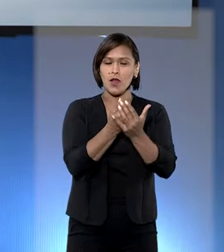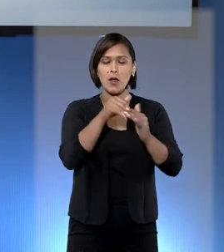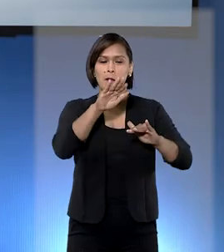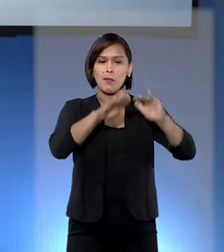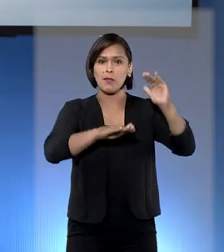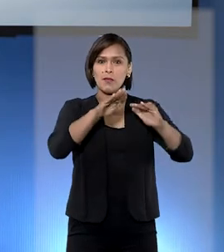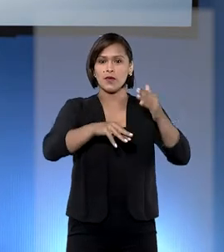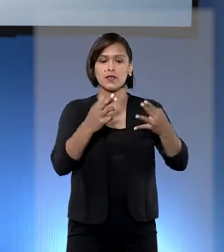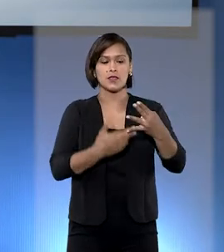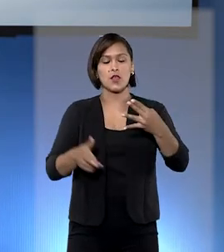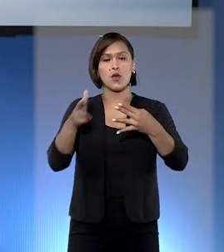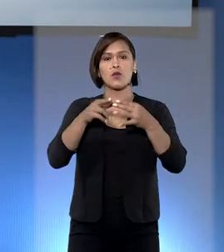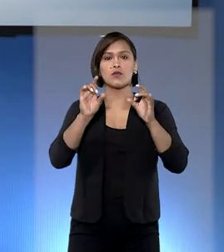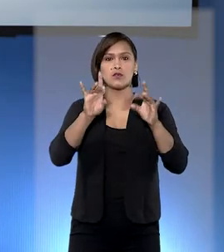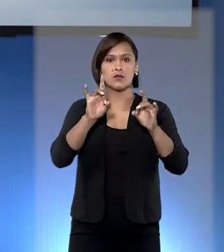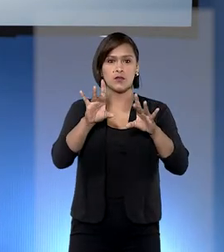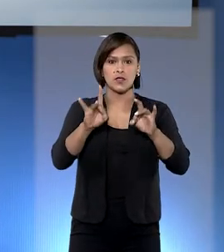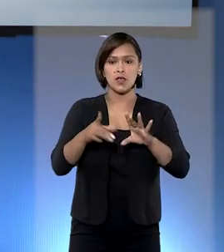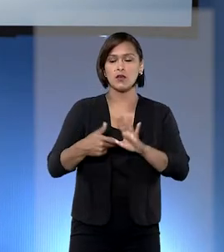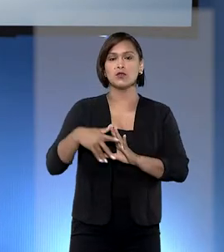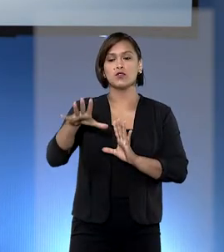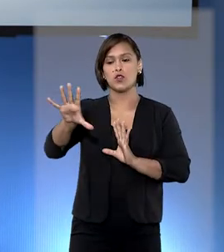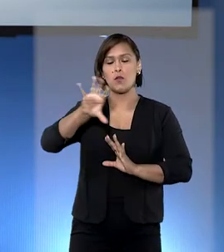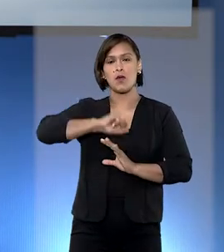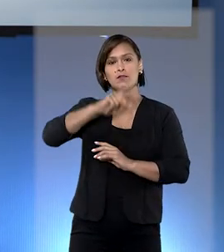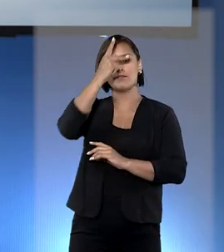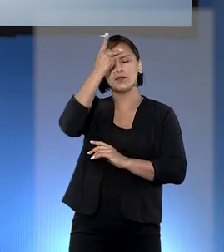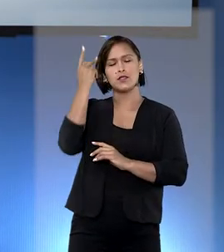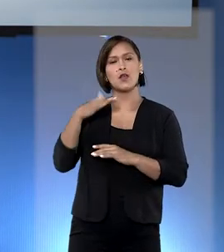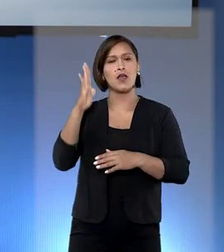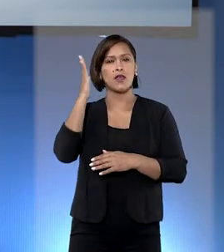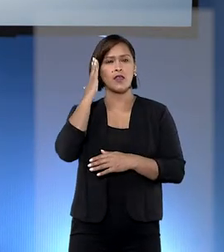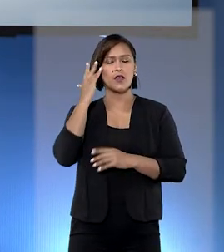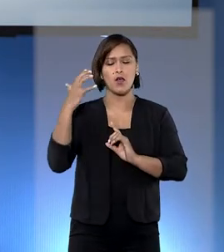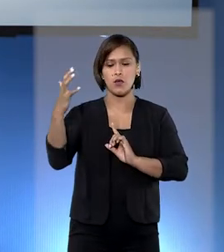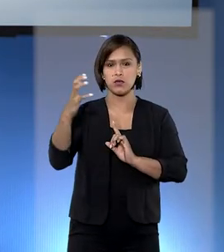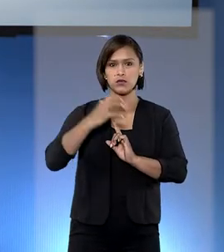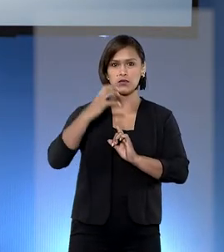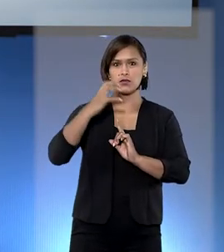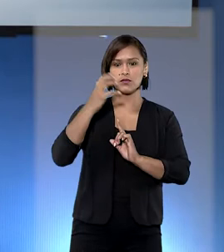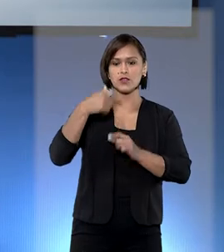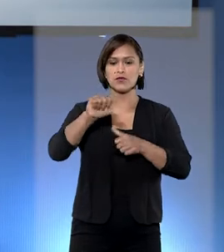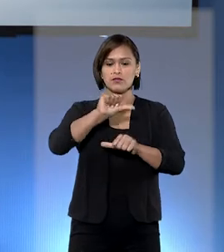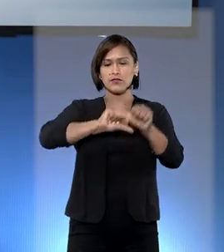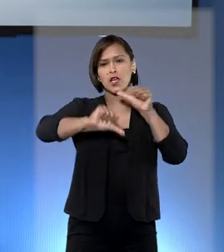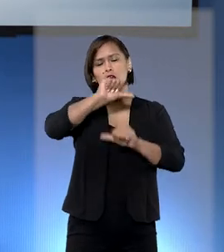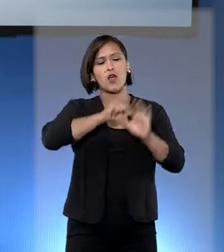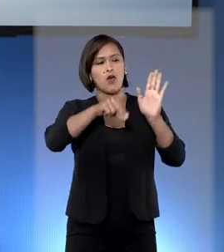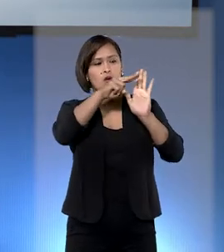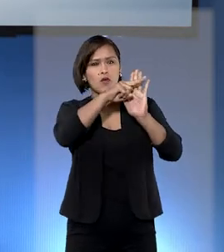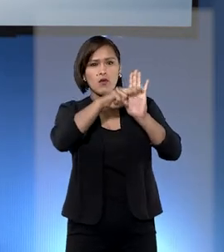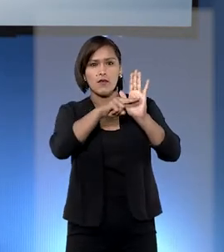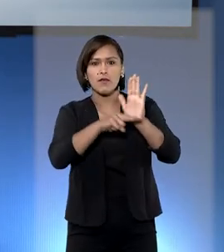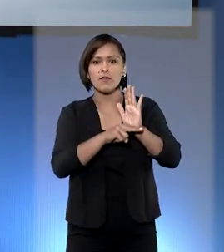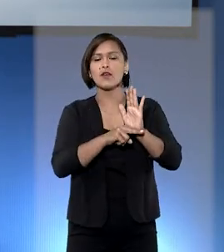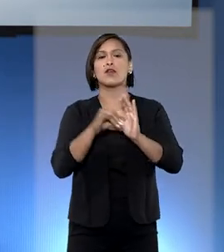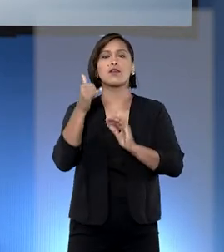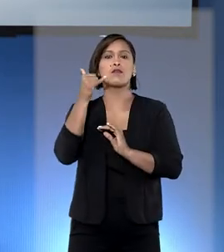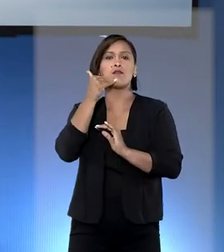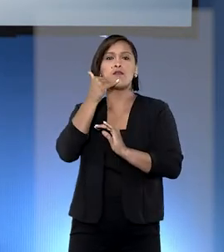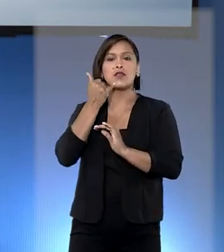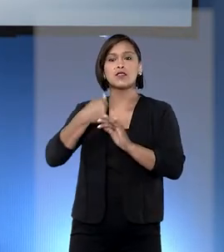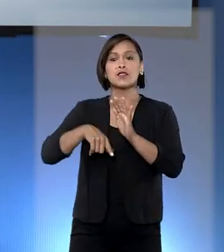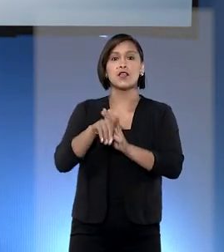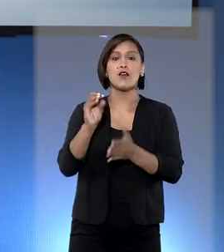parcialmente recurso especial de uma consumidora e reconheceu como abusiva a alteração de plano de telefonia móvel